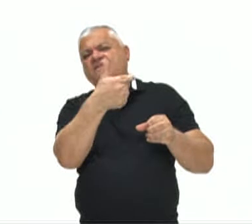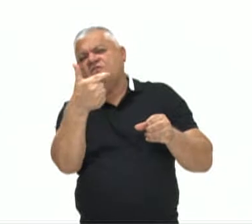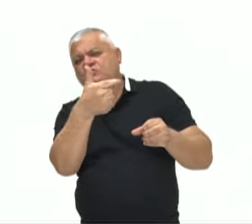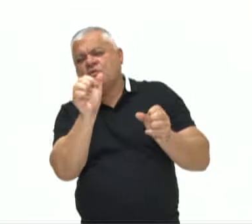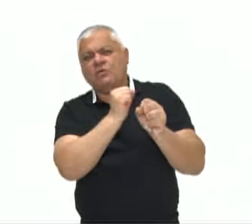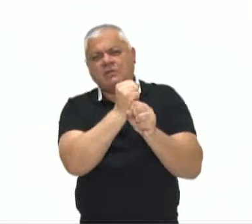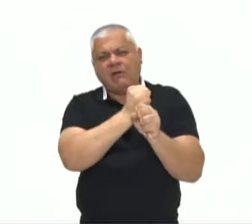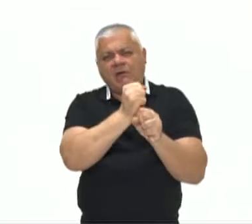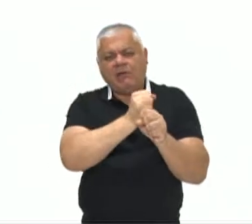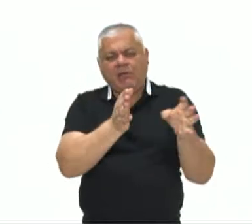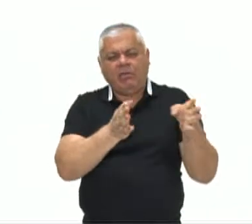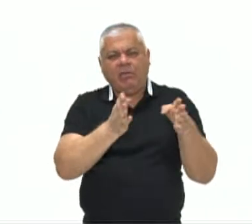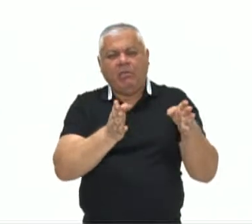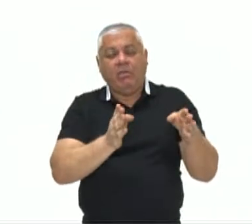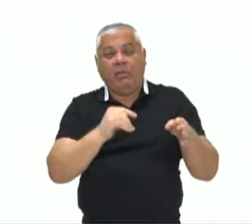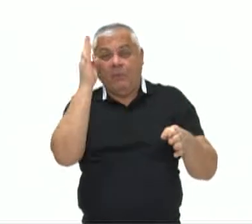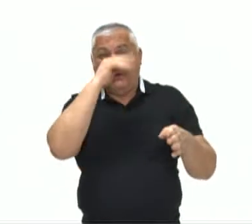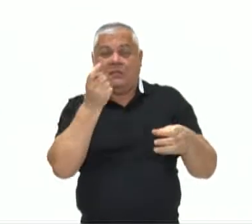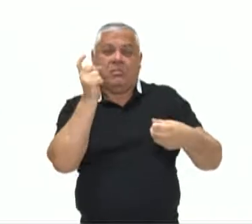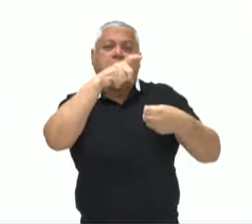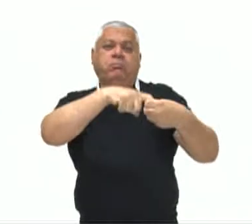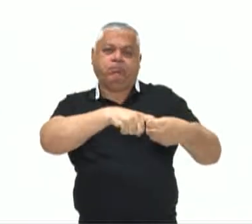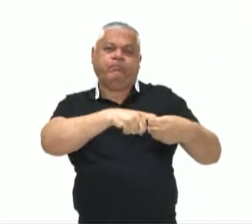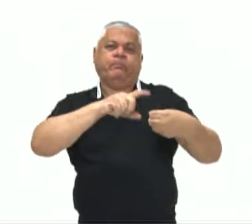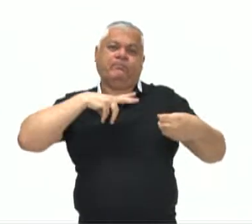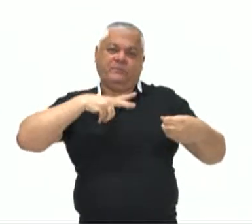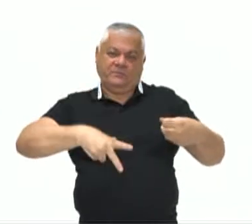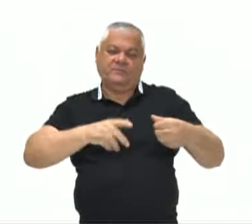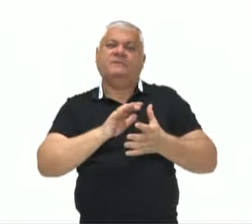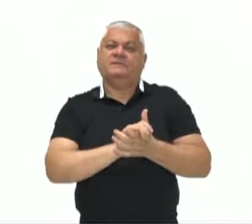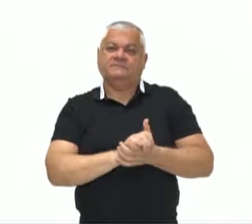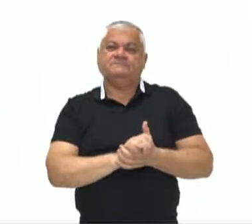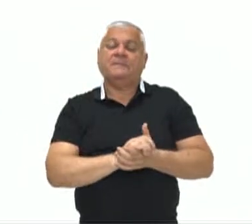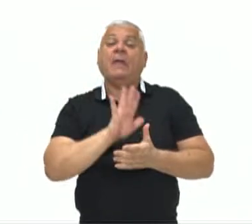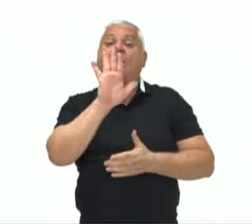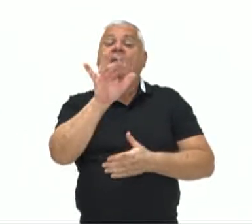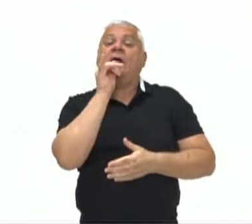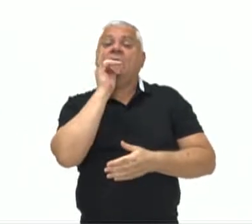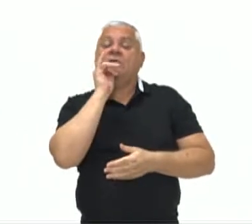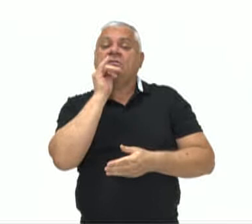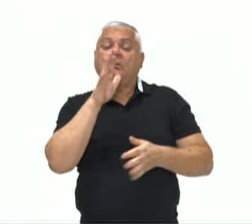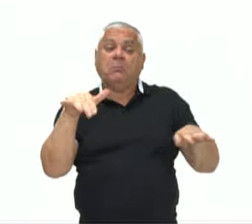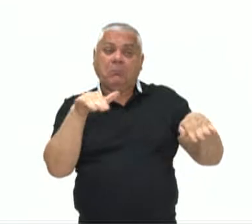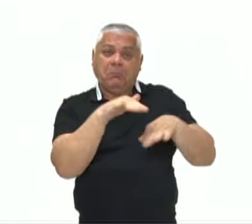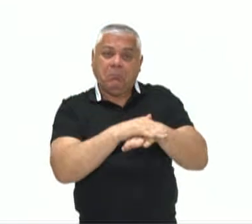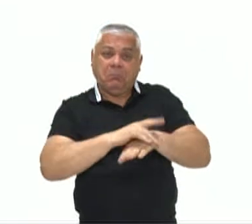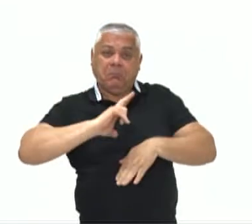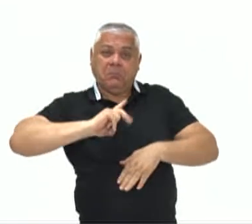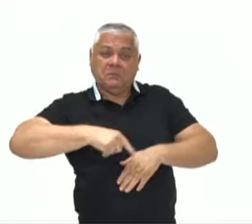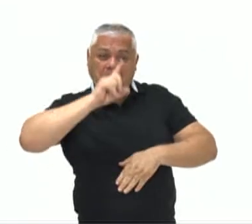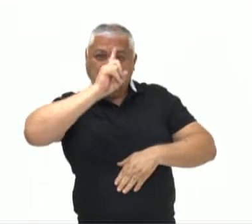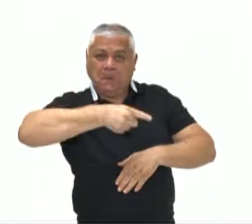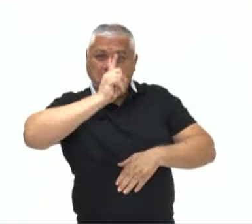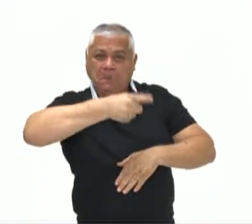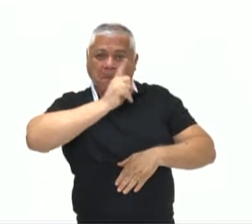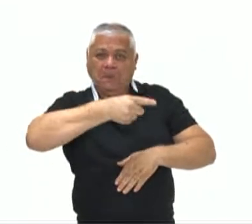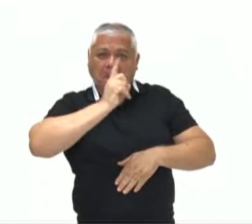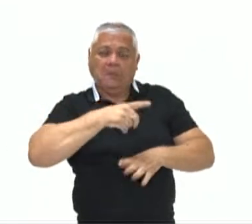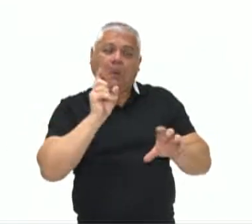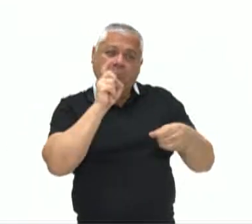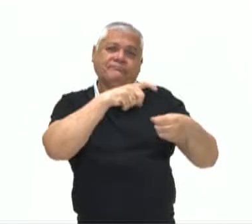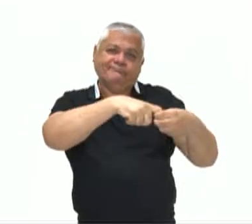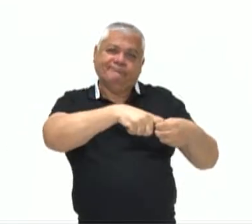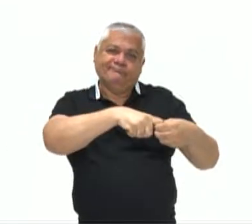para ser bem exato, de 1500 a 1822, submetendo, então, esse período ao estado português.